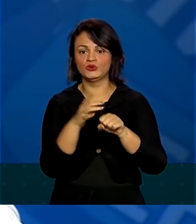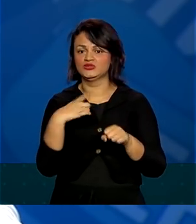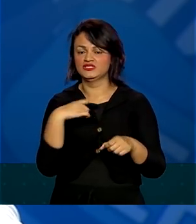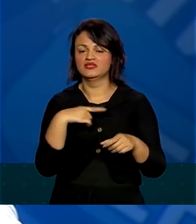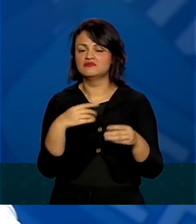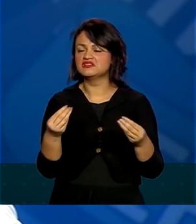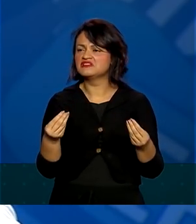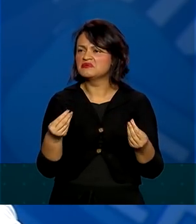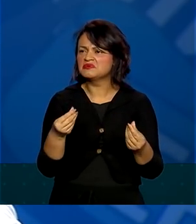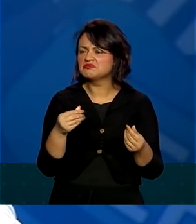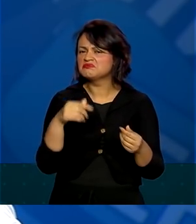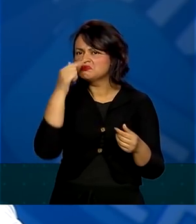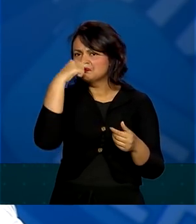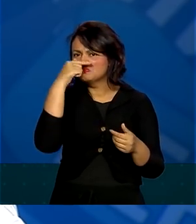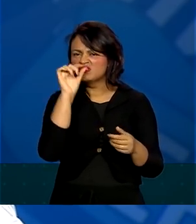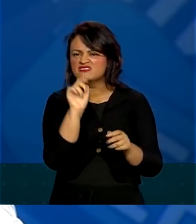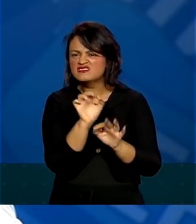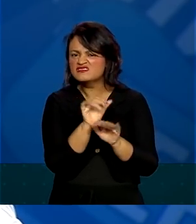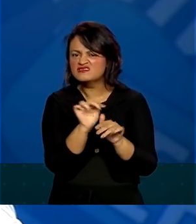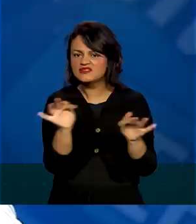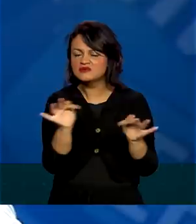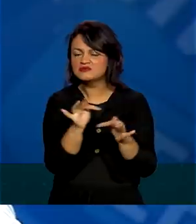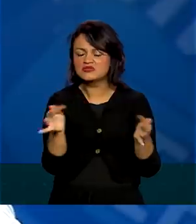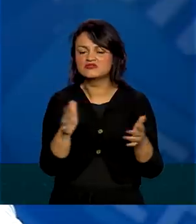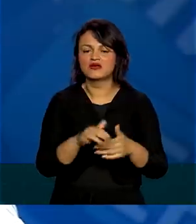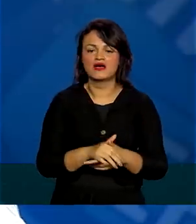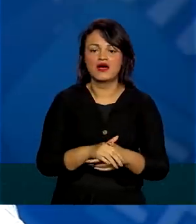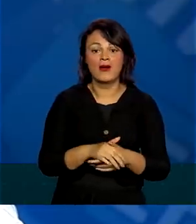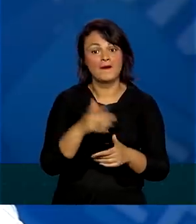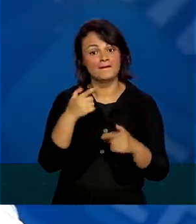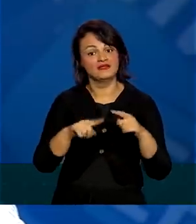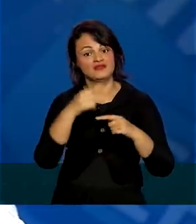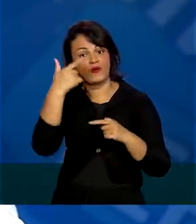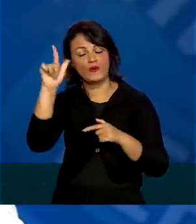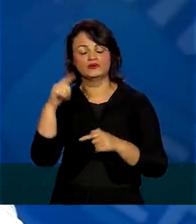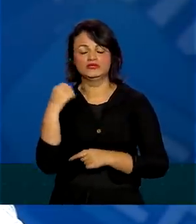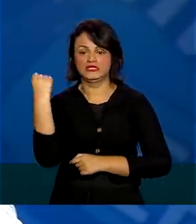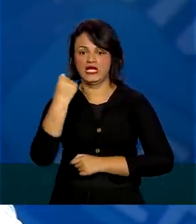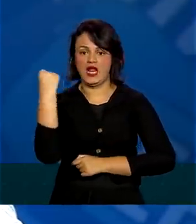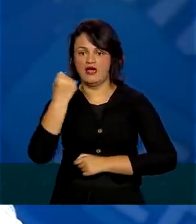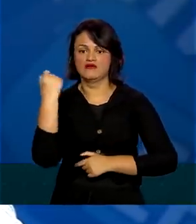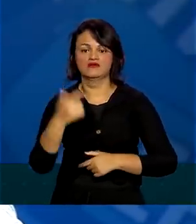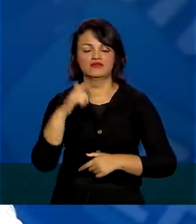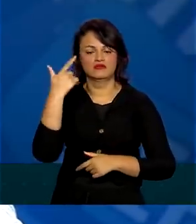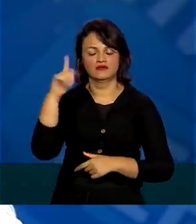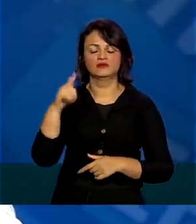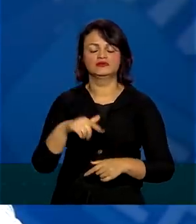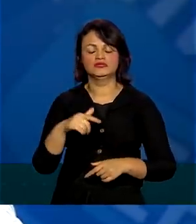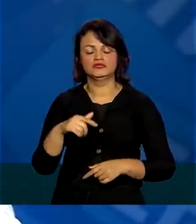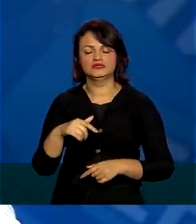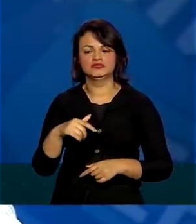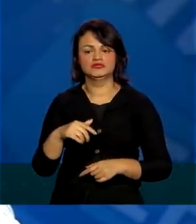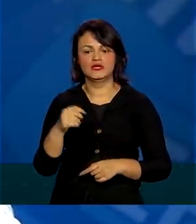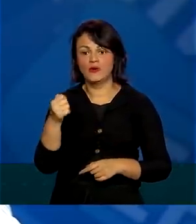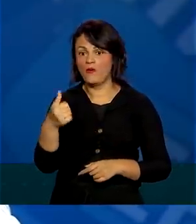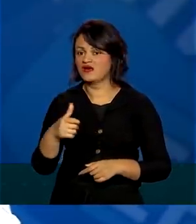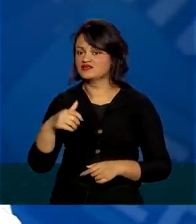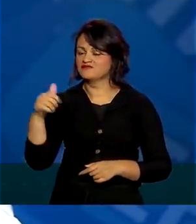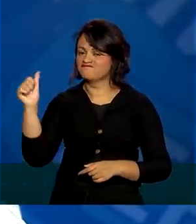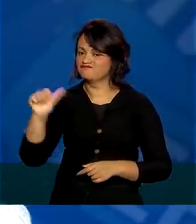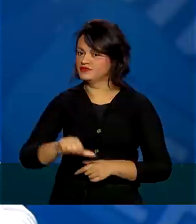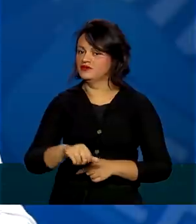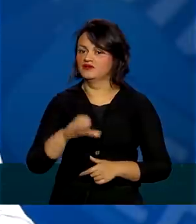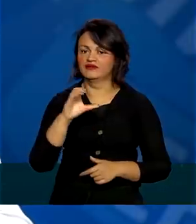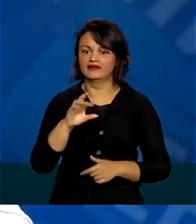leve, uma pequena coriza. E temos as formas intensas, temos as formas graves e temos as formas críticas.